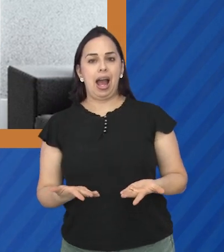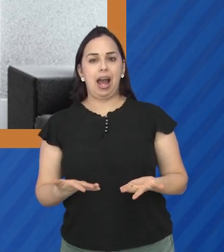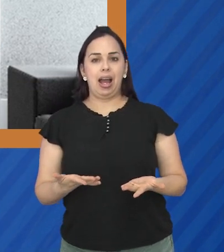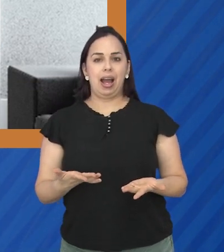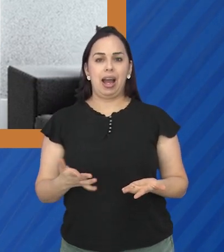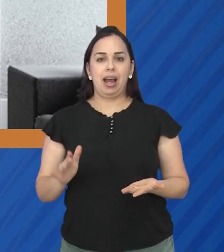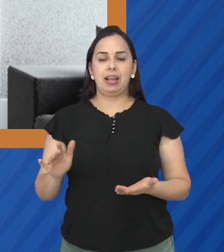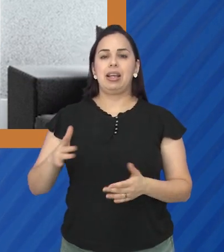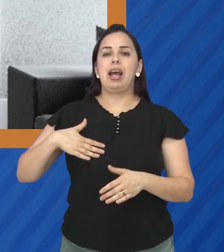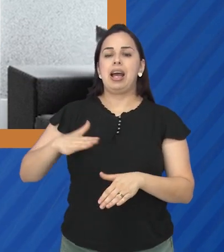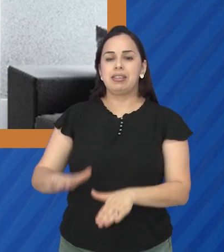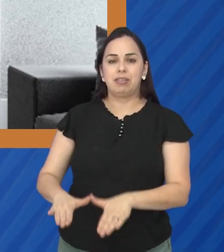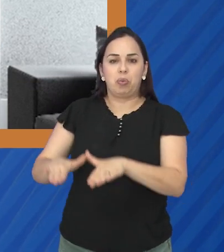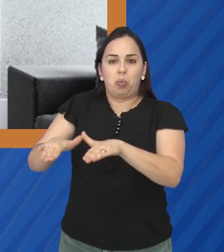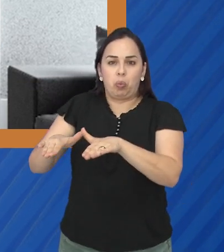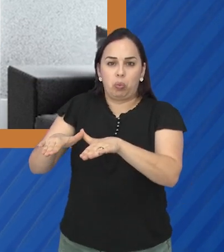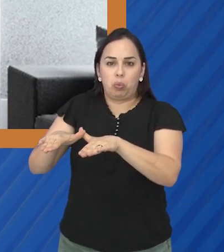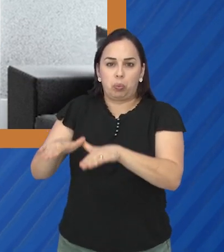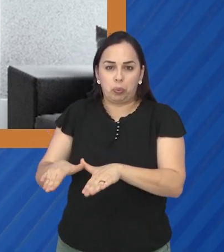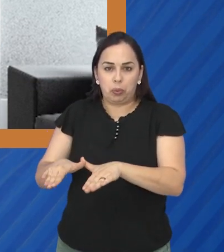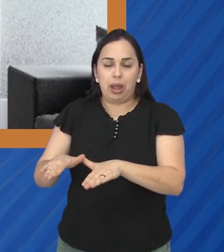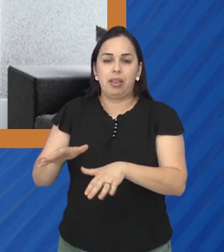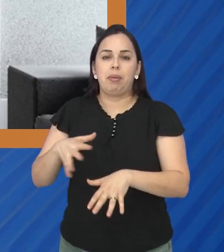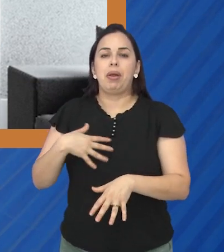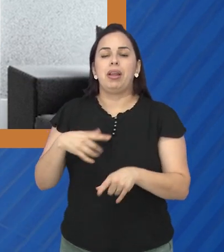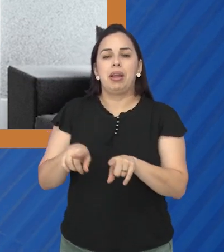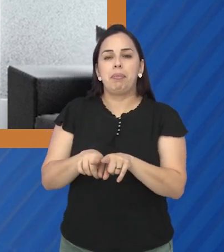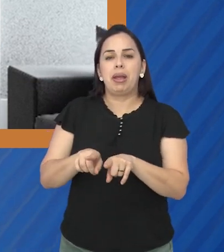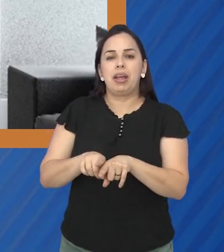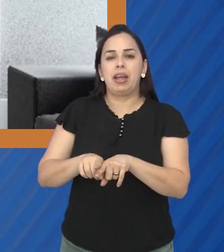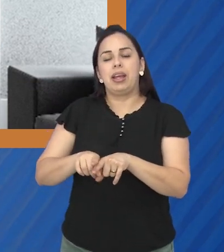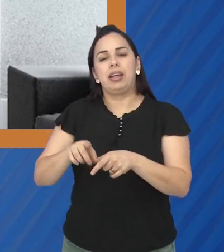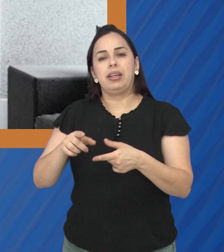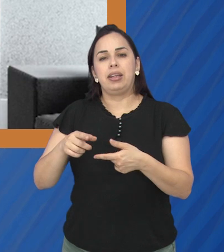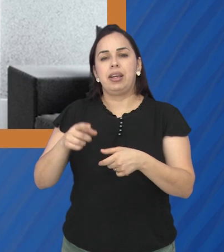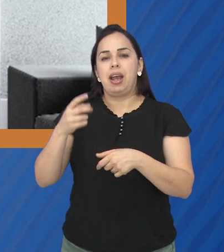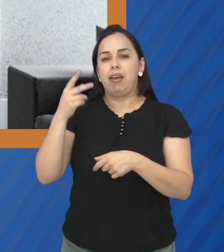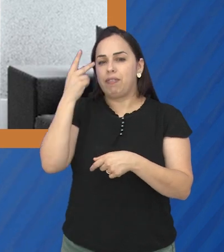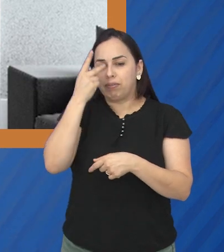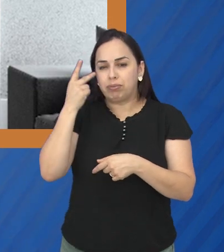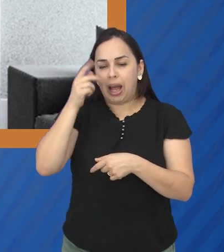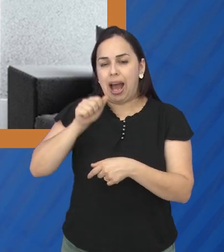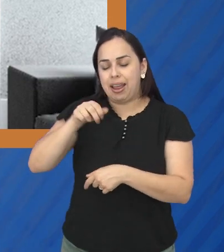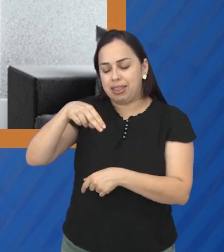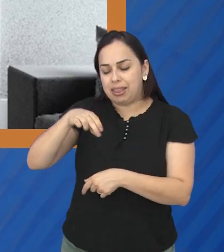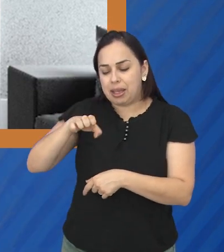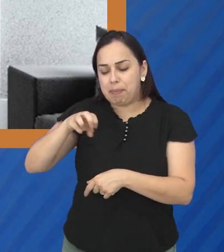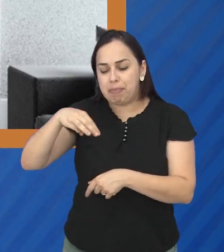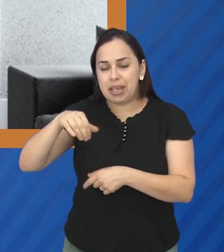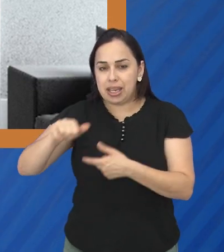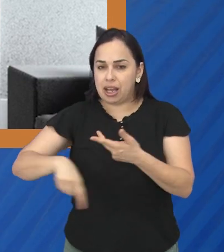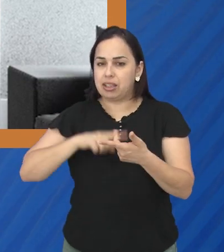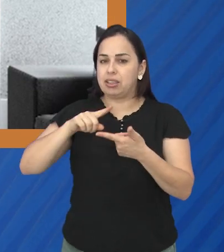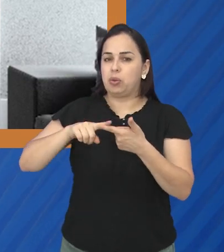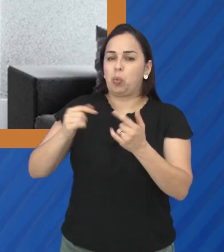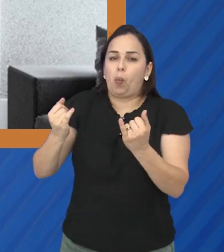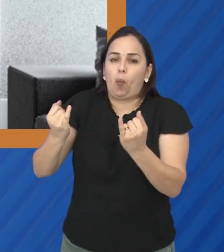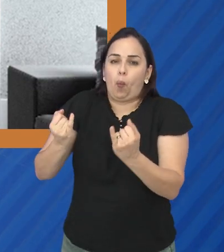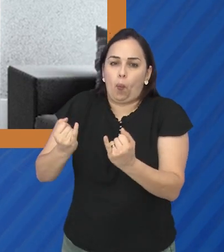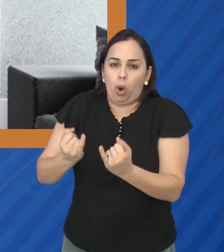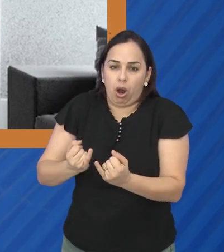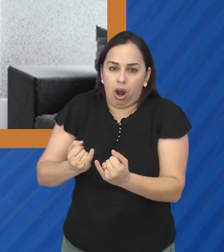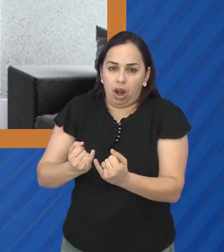tendo distúrbios de crescimento então anemia, obesidade, sobrepeso e até mesmo a